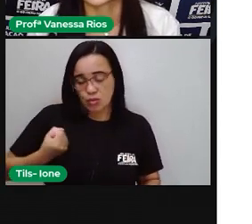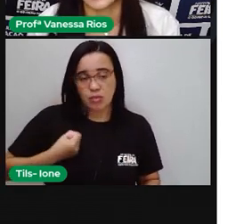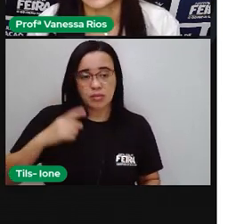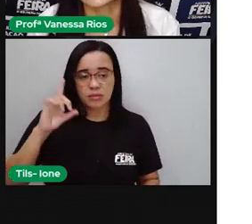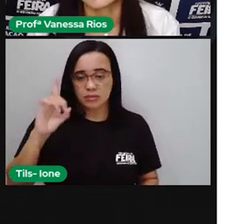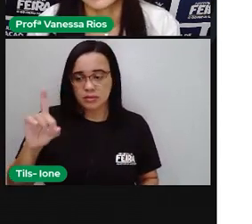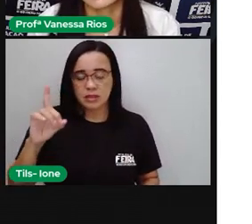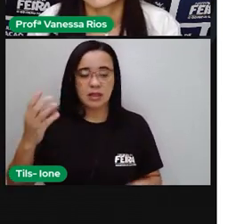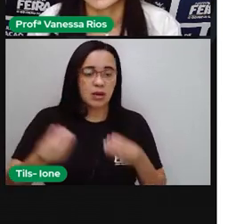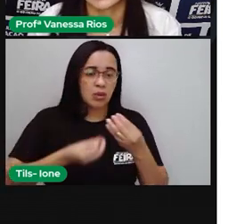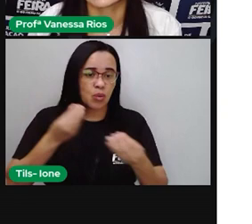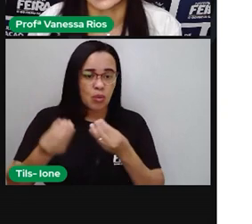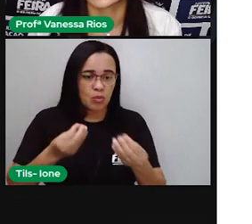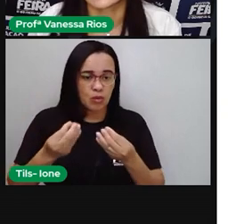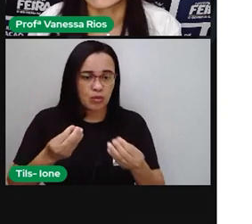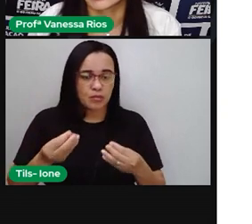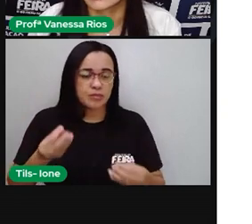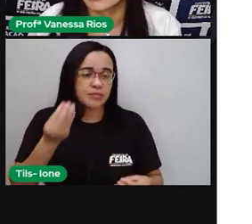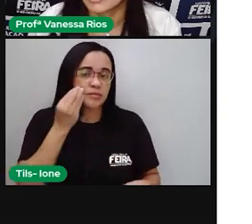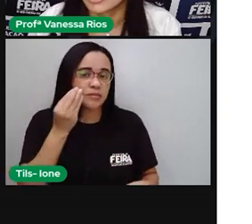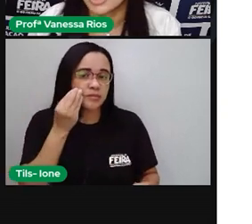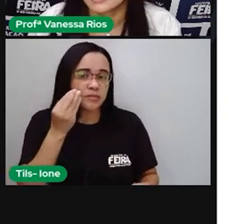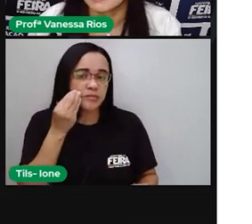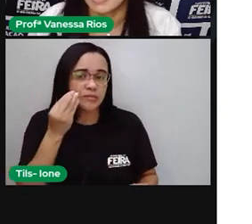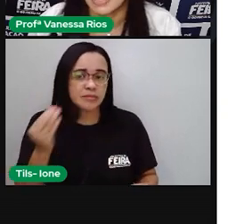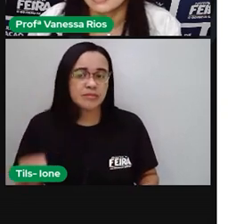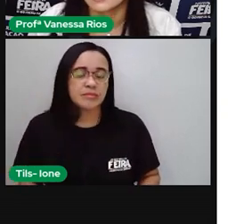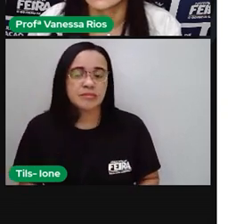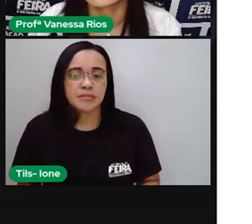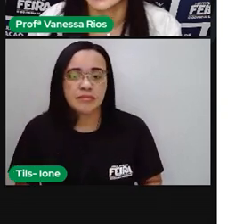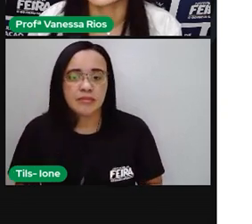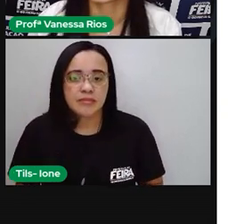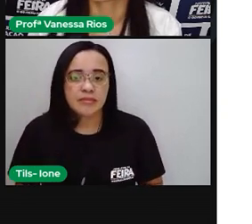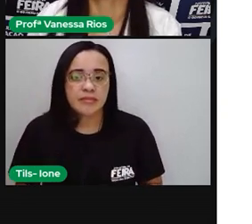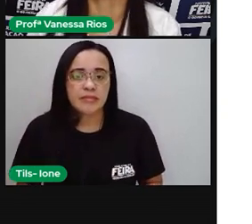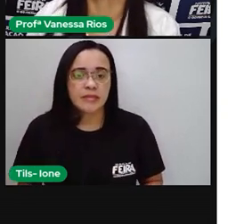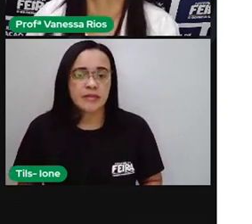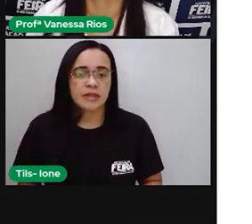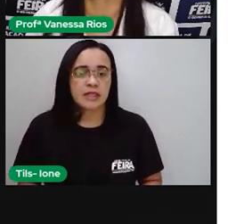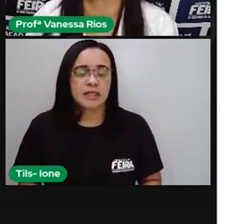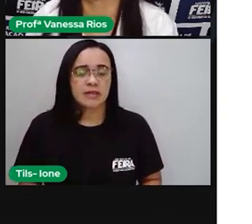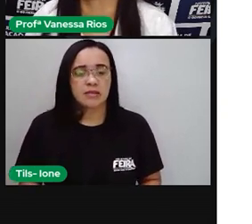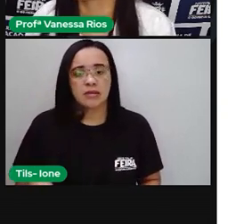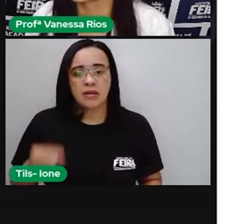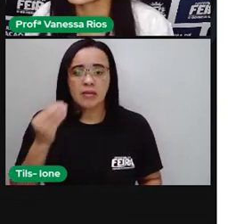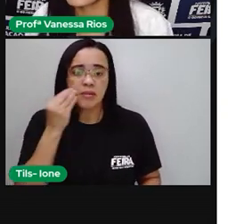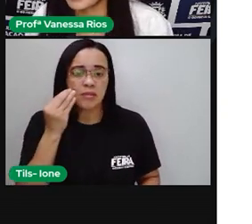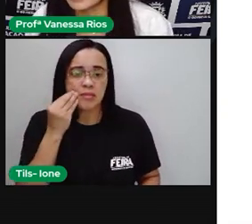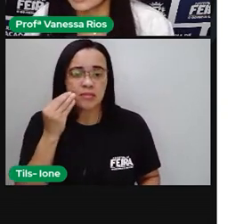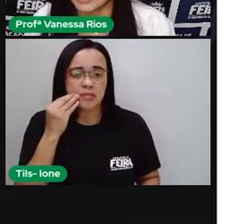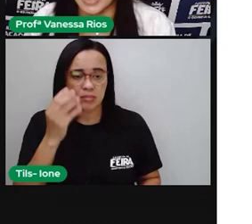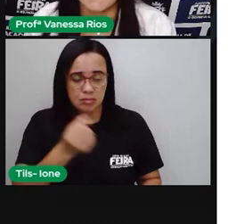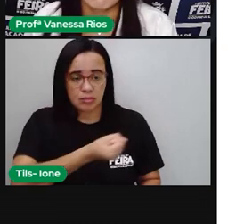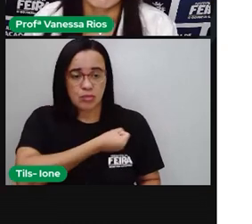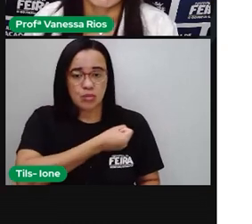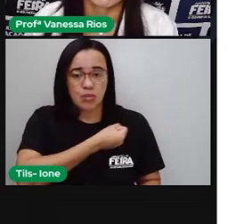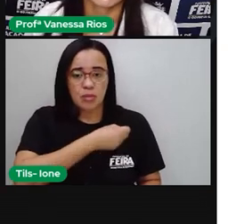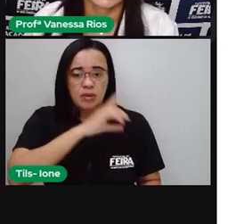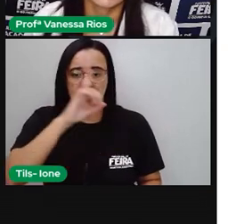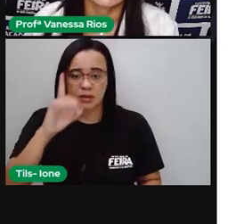para testar, se aprendemos a realizar a adição de números decimais, se juntássemos todas as variações de temperatura,